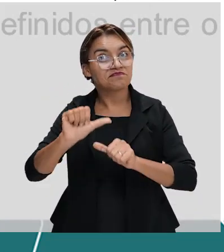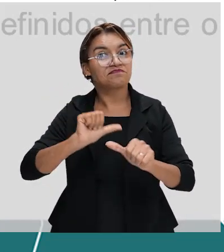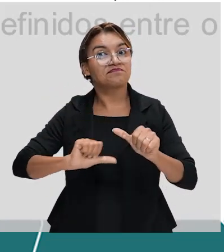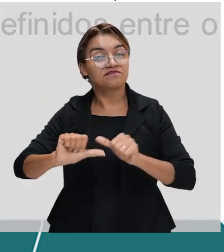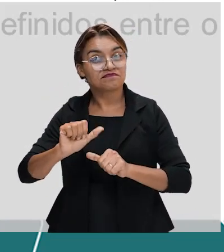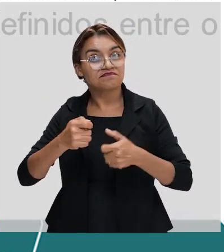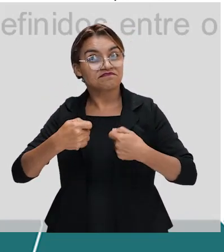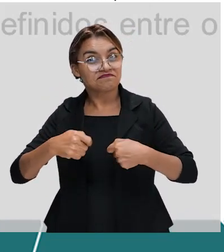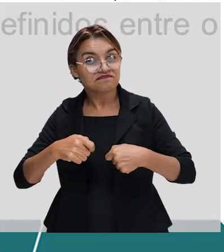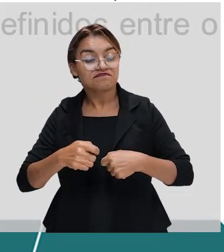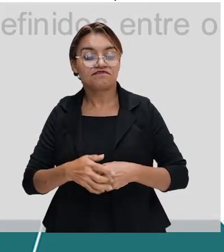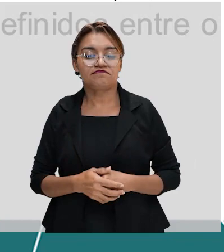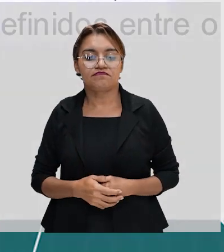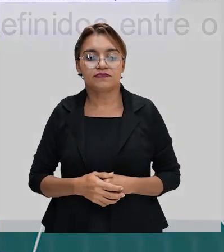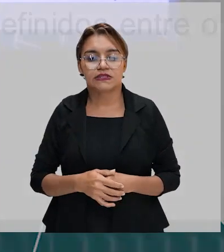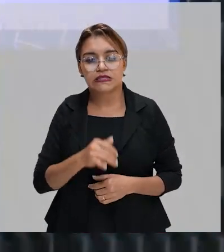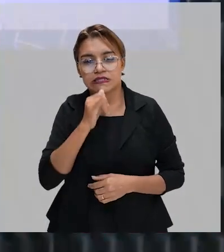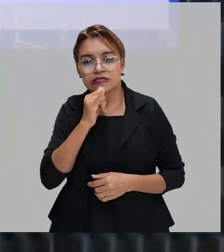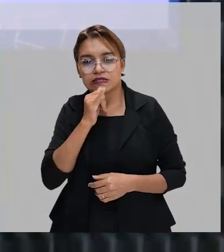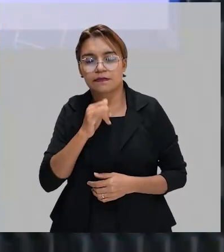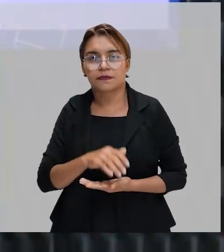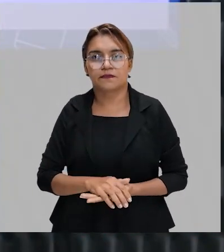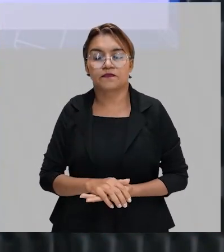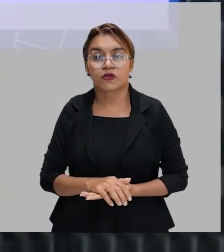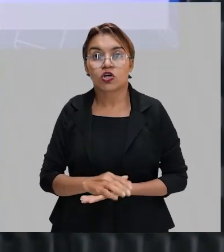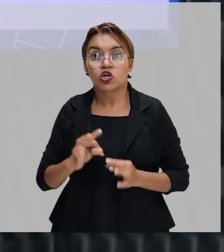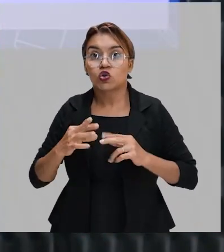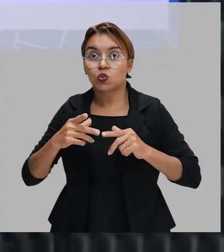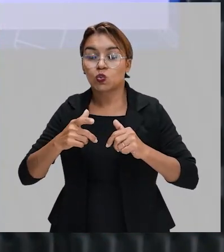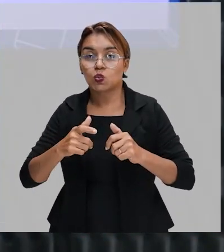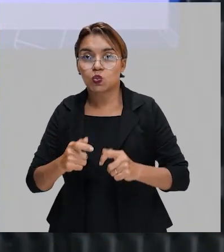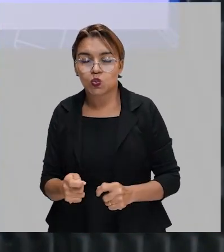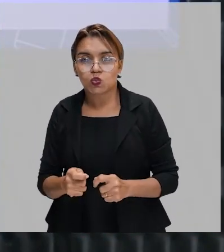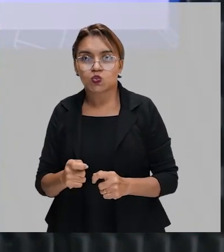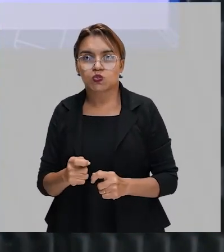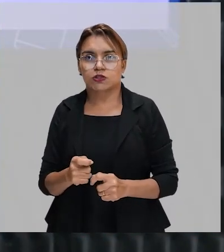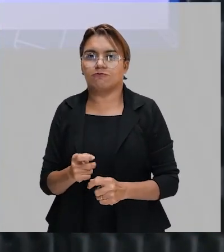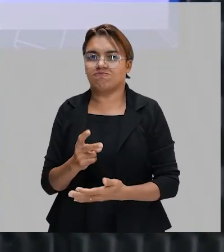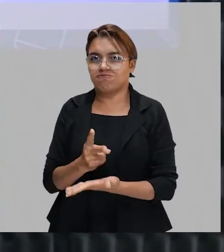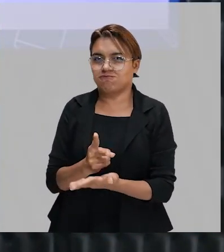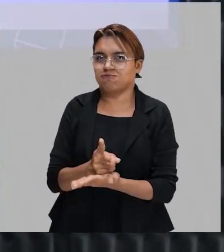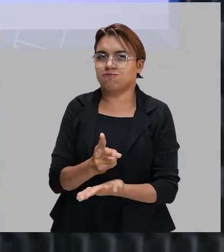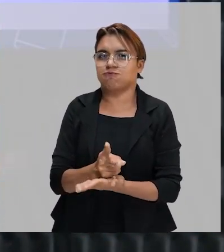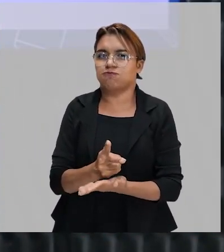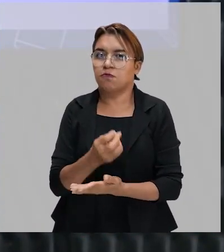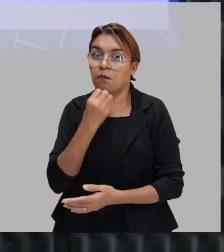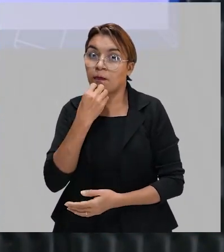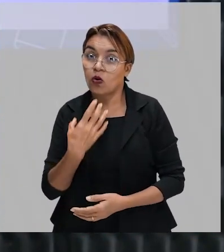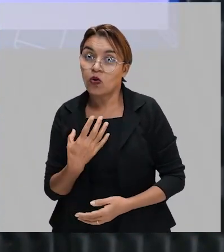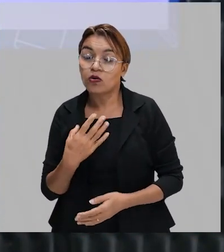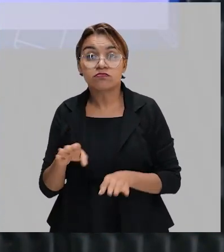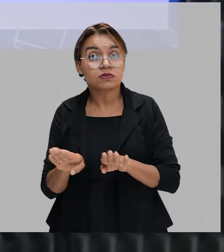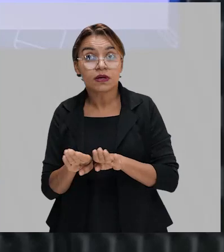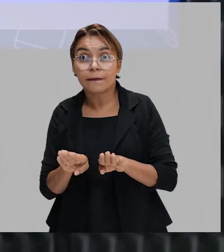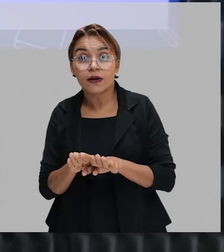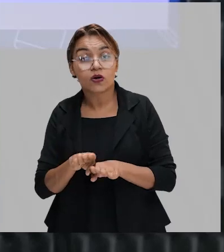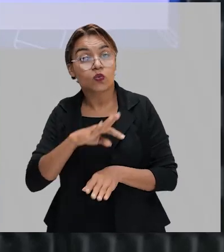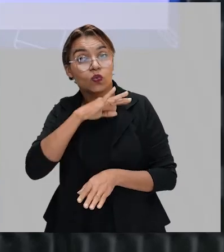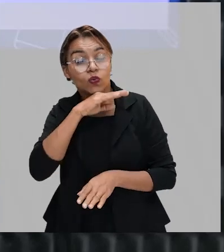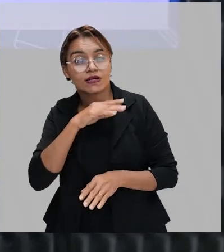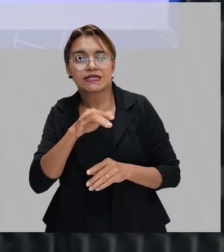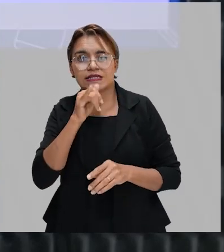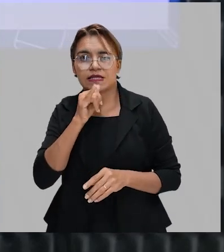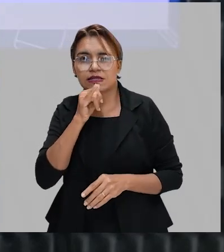Gente, nem tudo que é conservador é bom, assim também como não é ruim. O